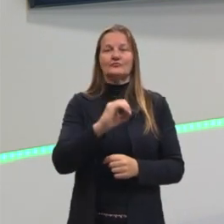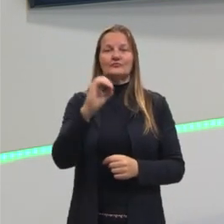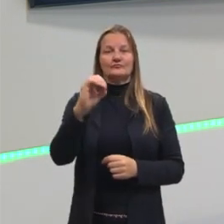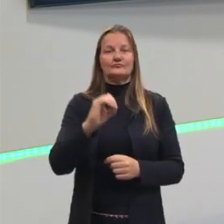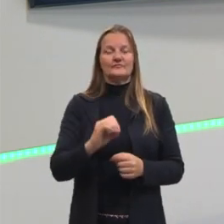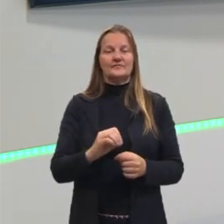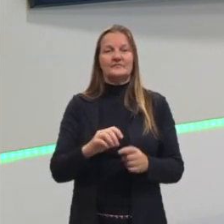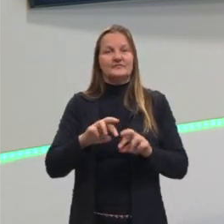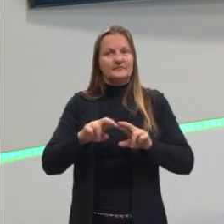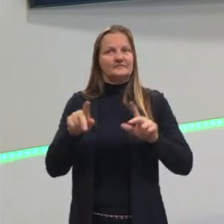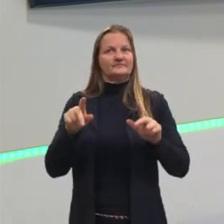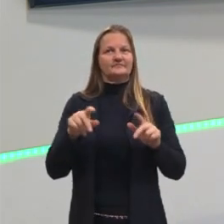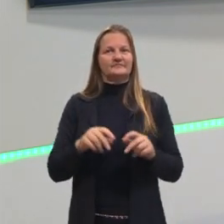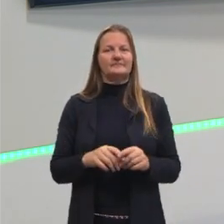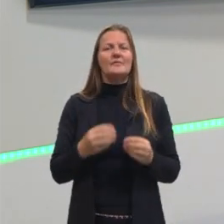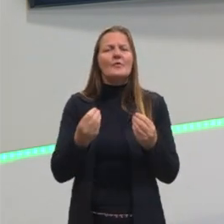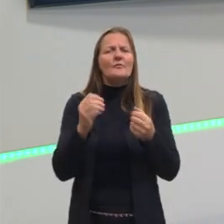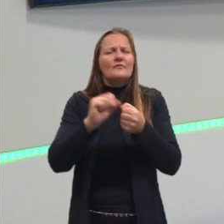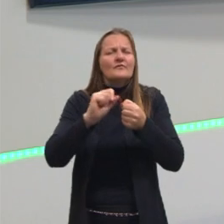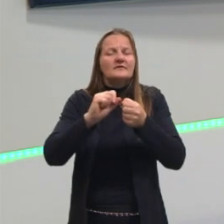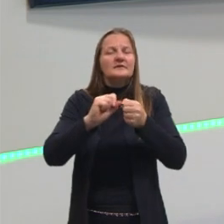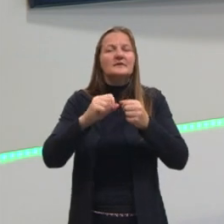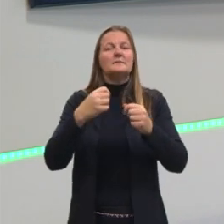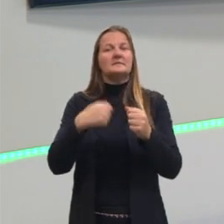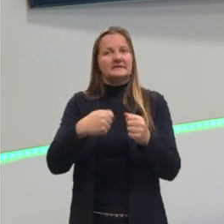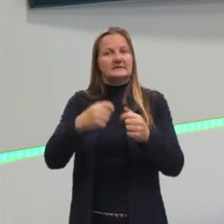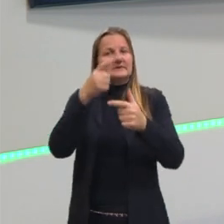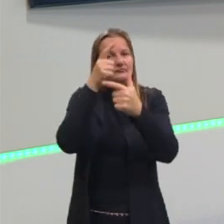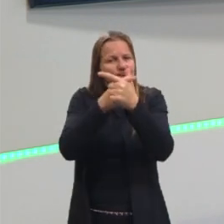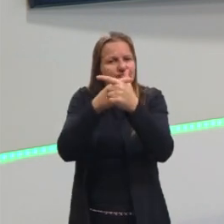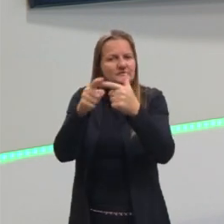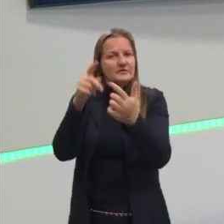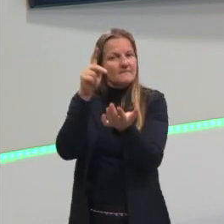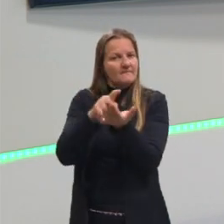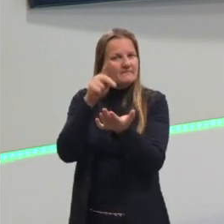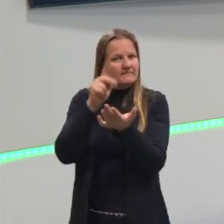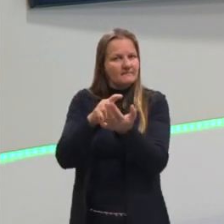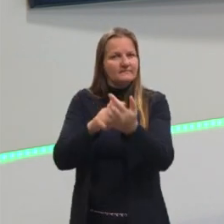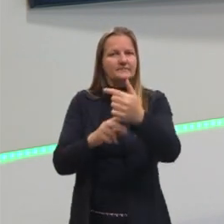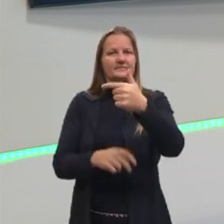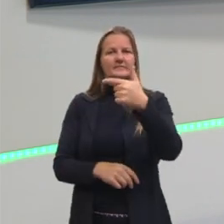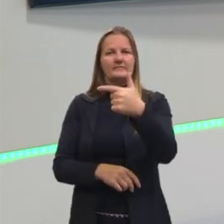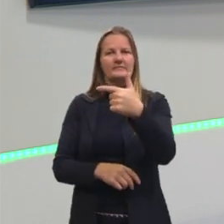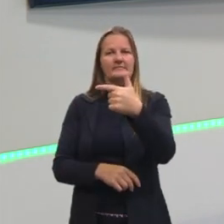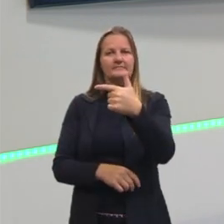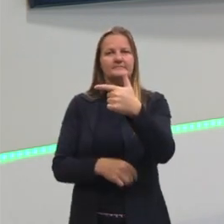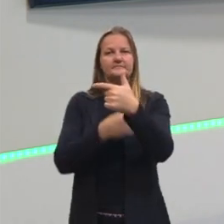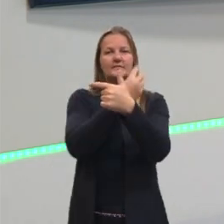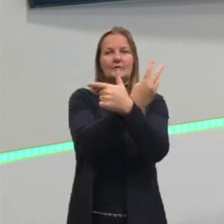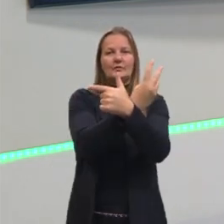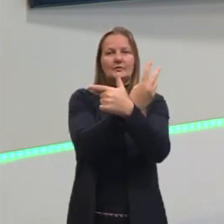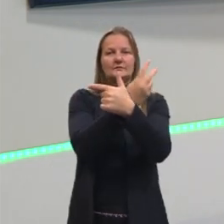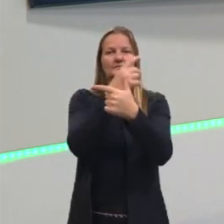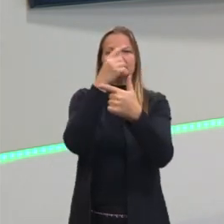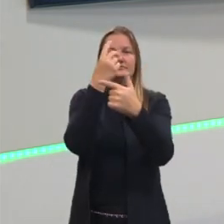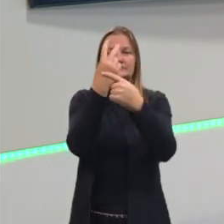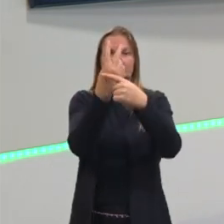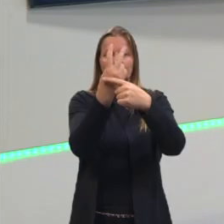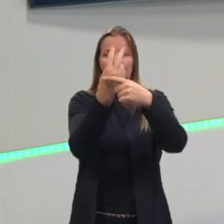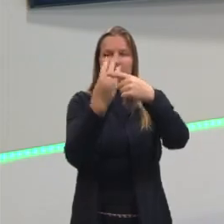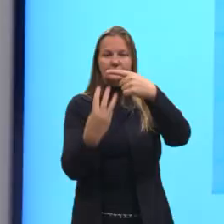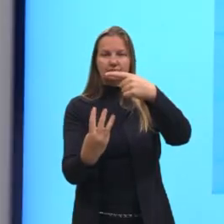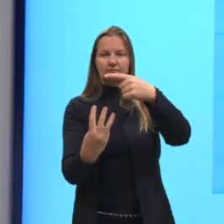colocar a vírgula. Então, nós vamos dividir, de fato, aqueles dois valores. Se eu tinha 2 terços,